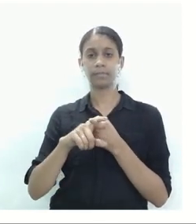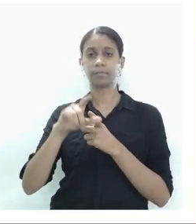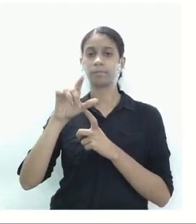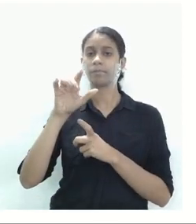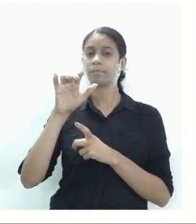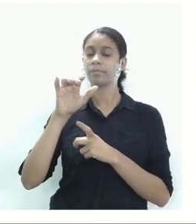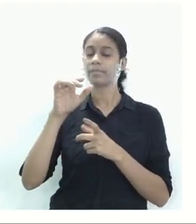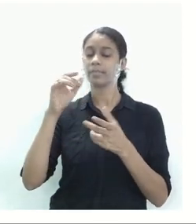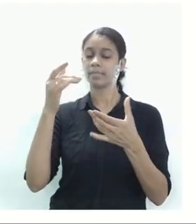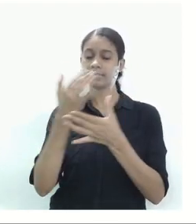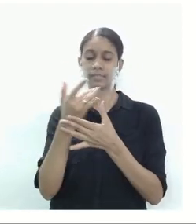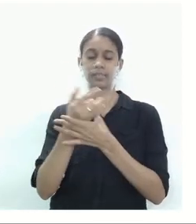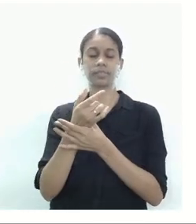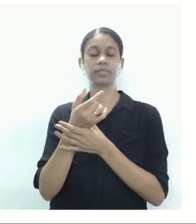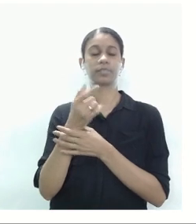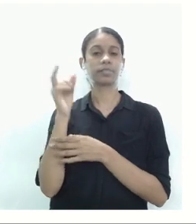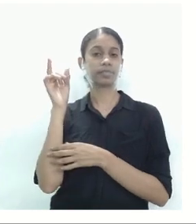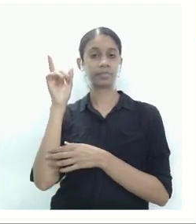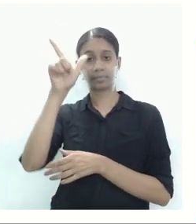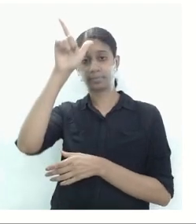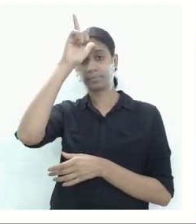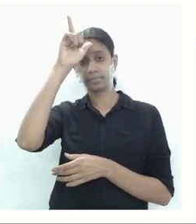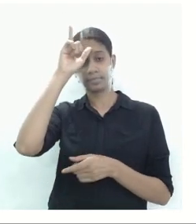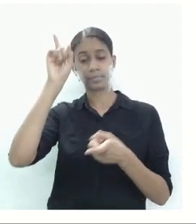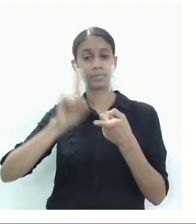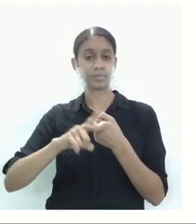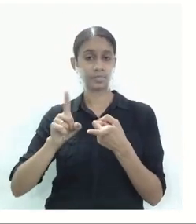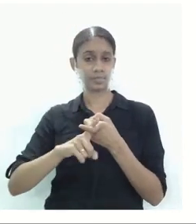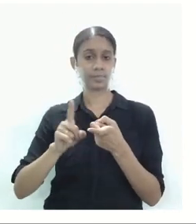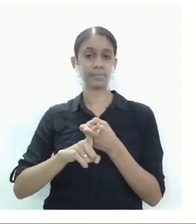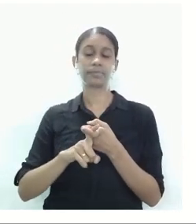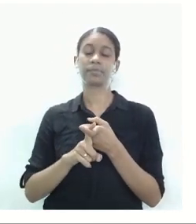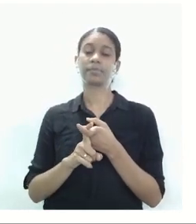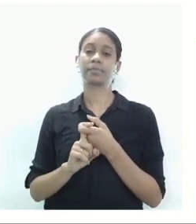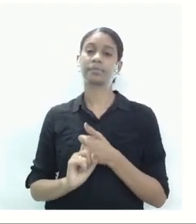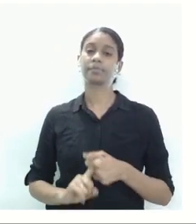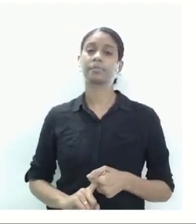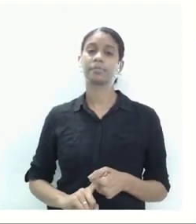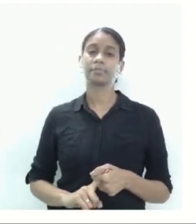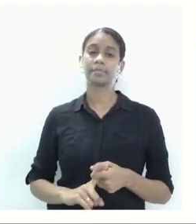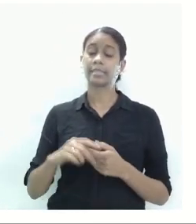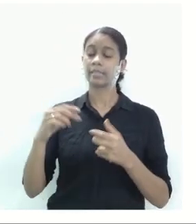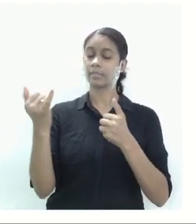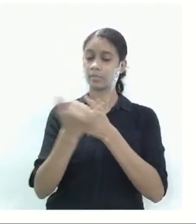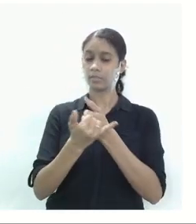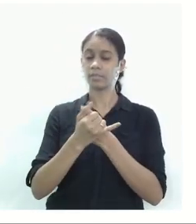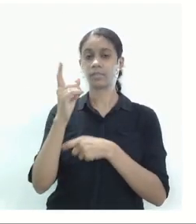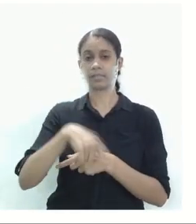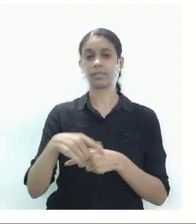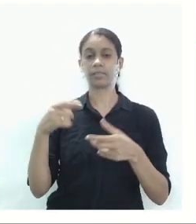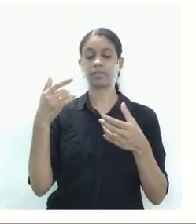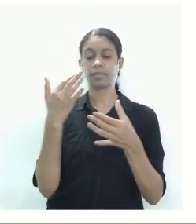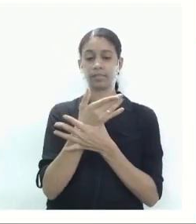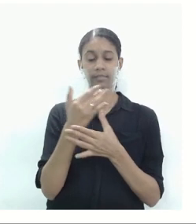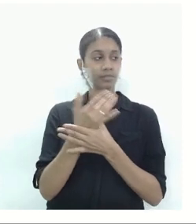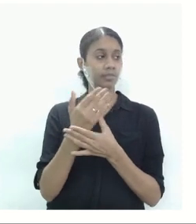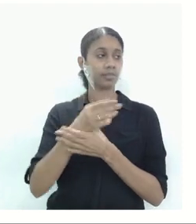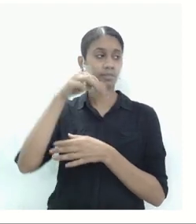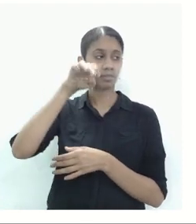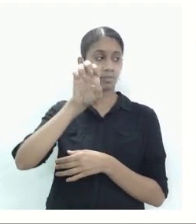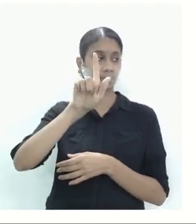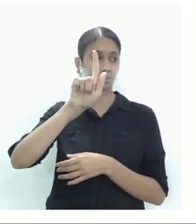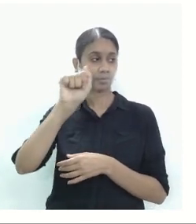Nova Iorque que também é uma mega cidade e também é uma cidade global ok? As megalópolis